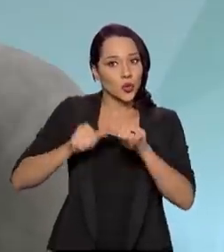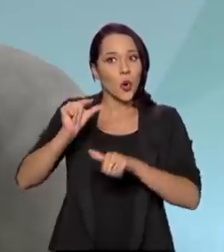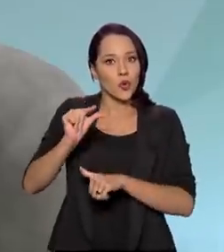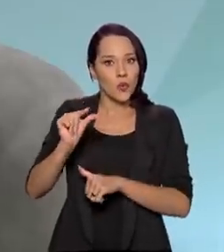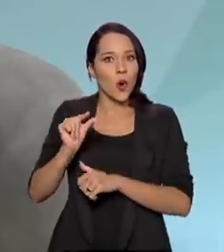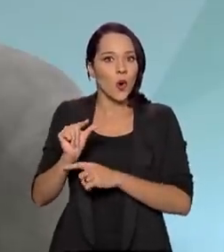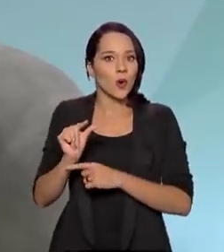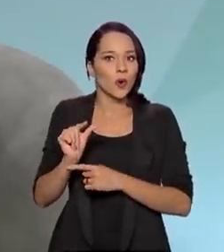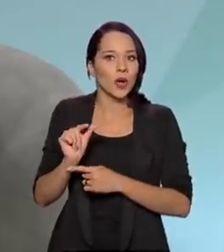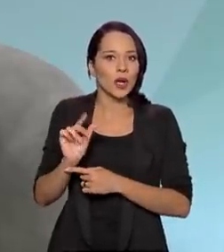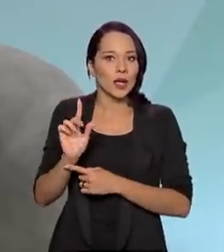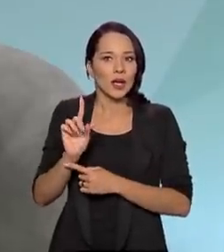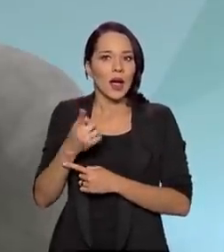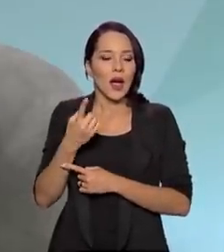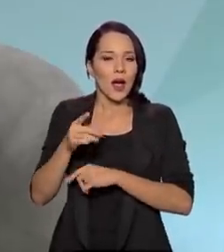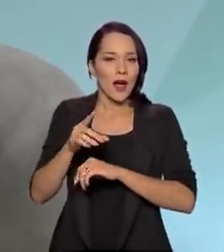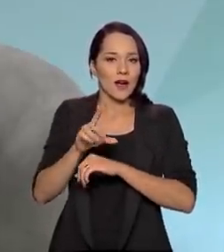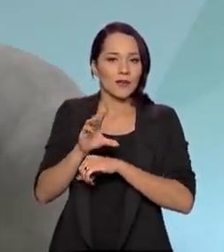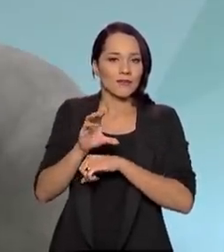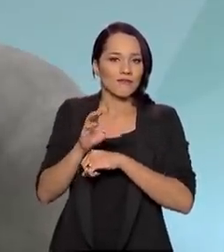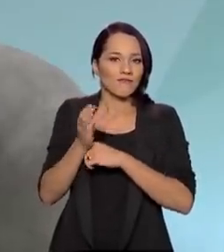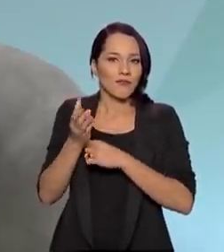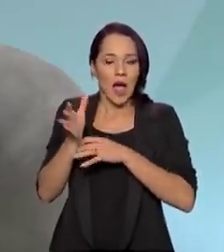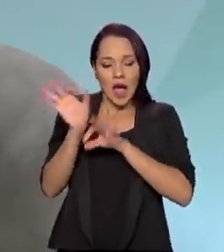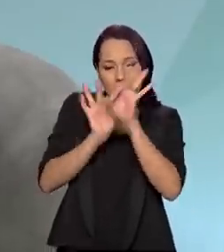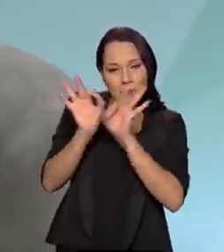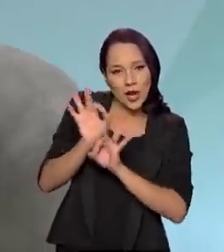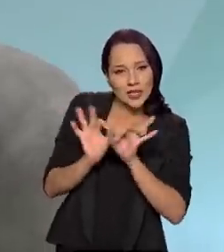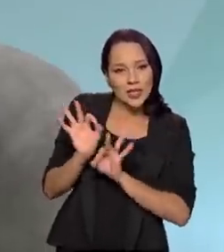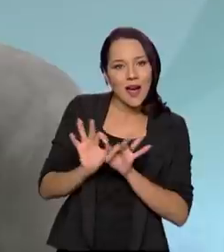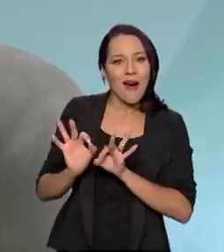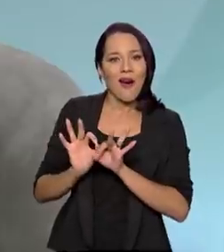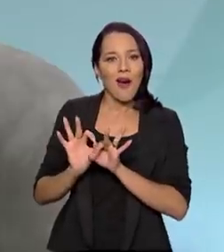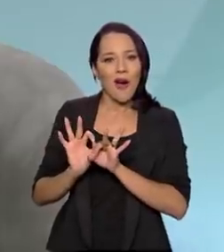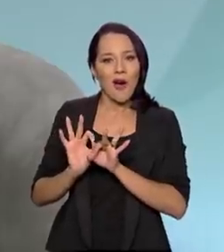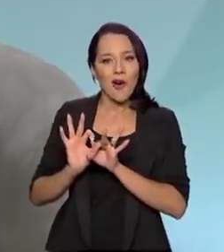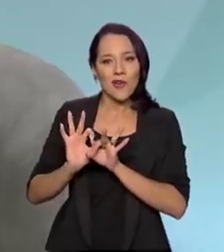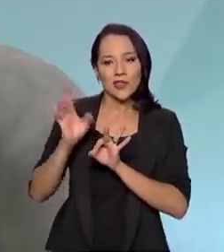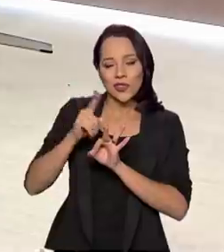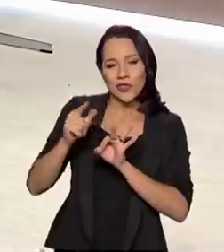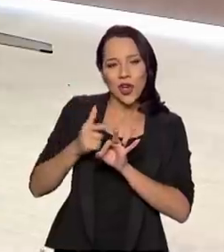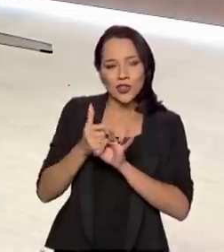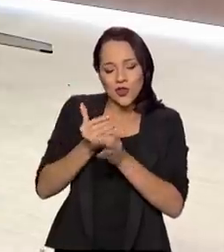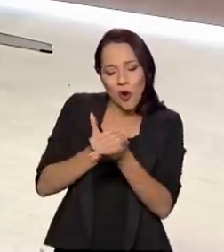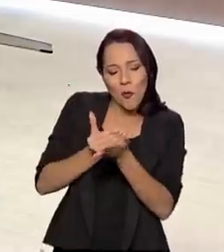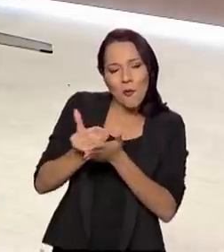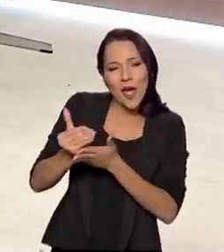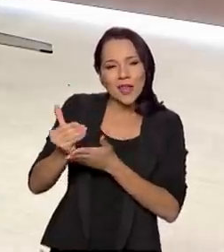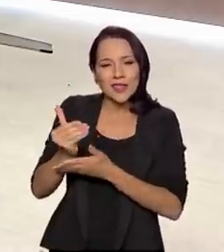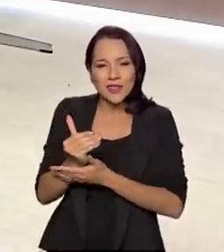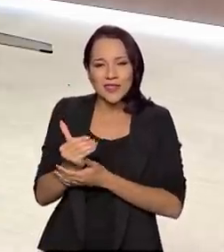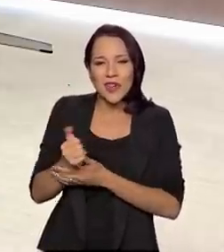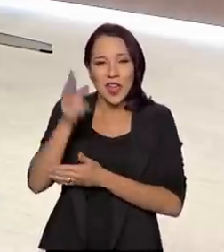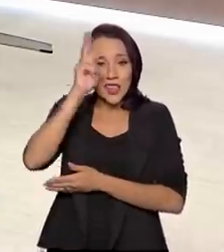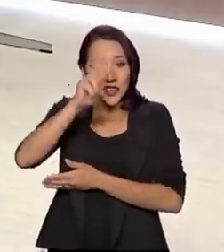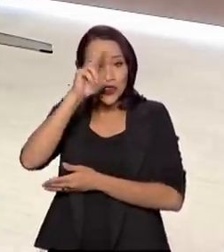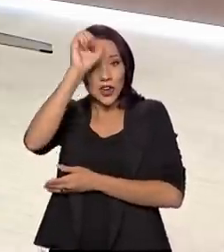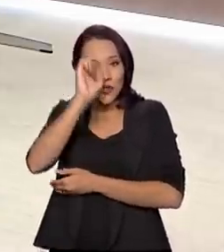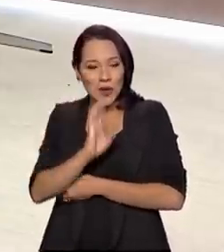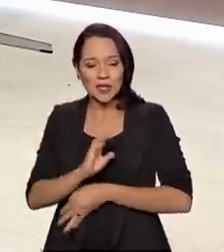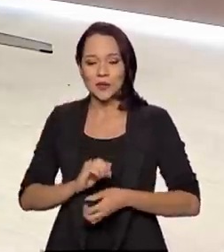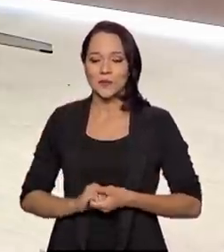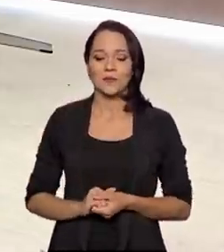pouco a nossa, a constituição da nossa árvore genealógica do país.